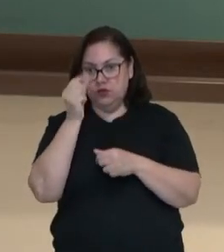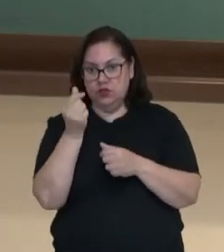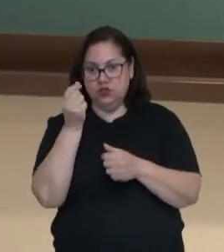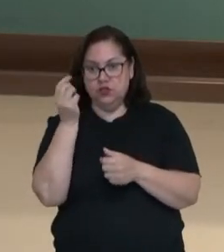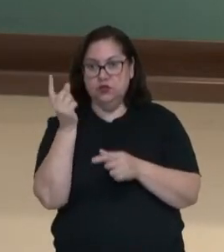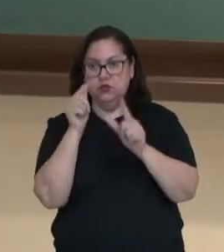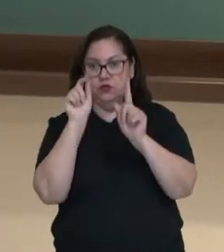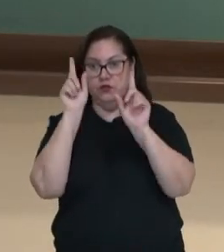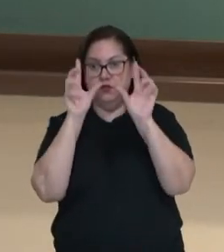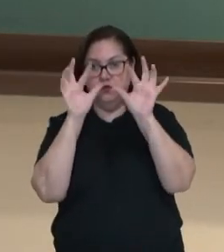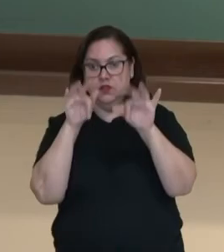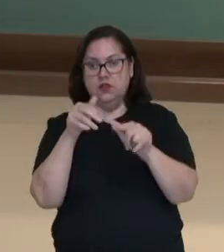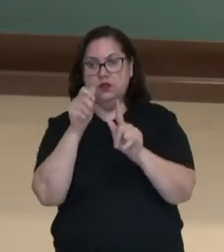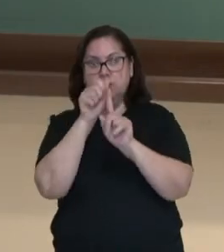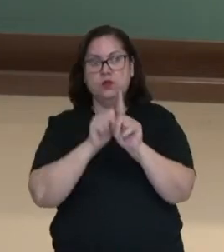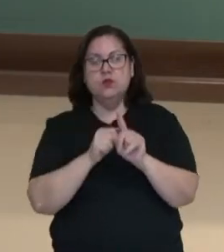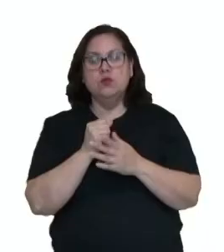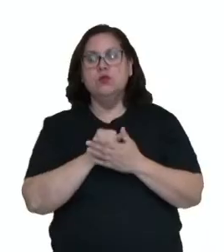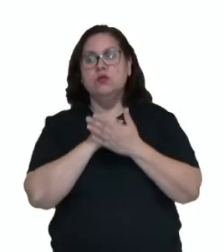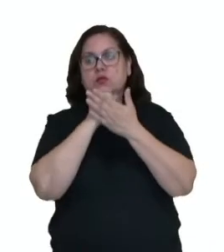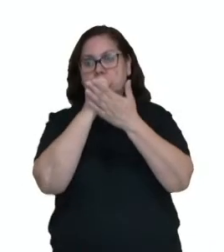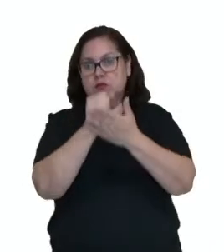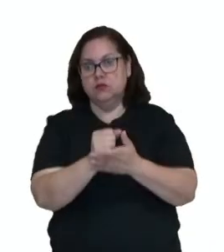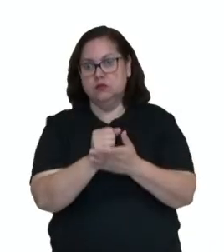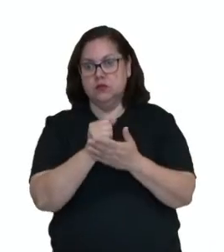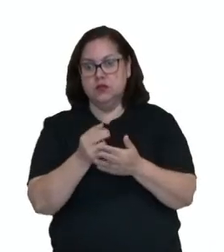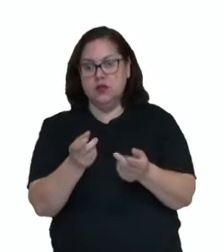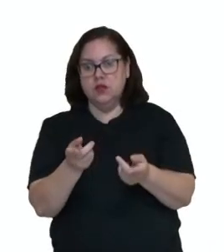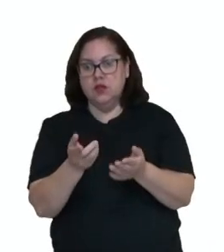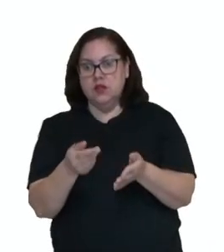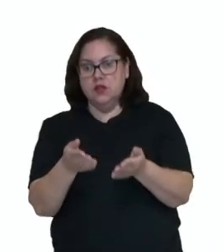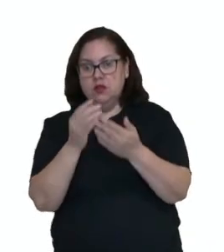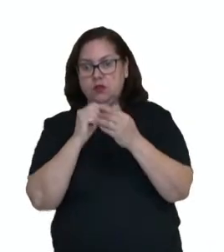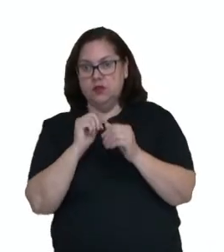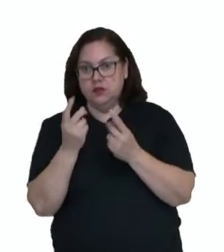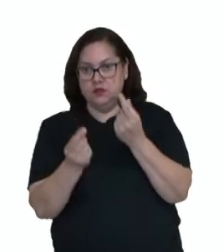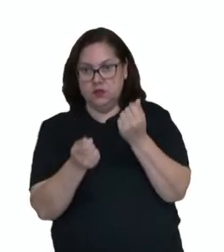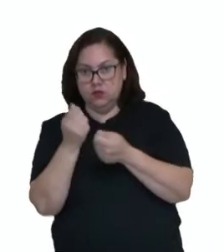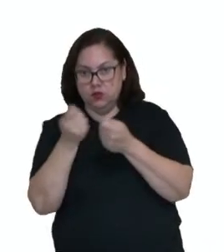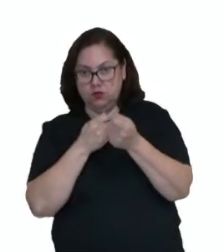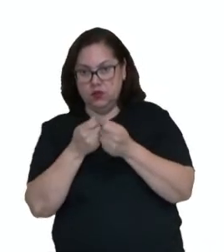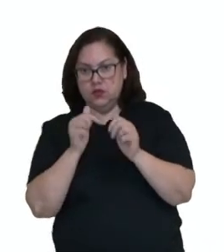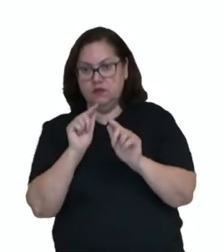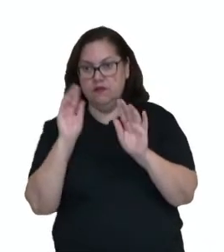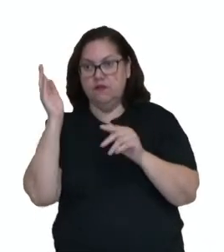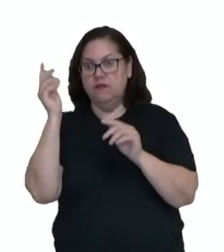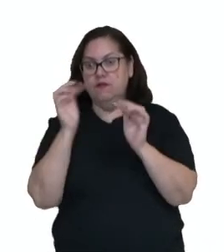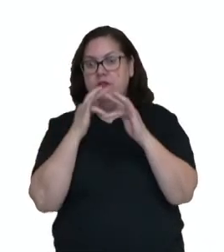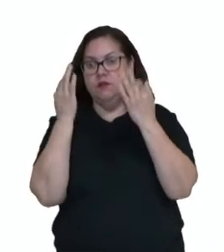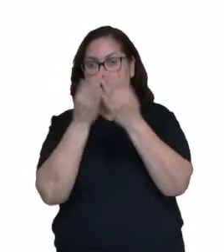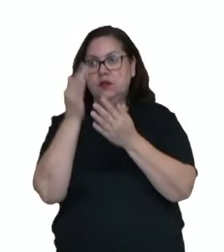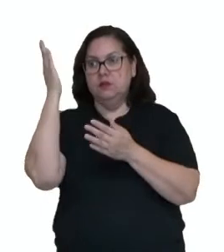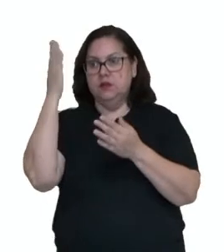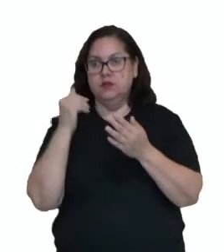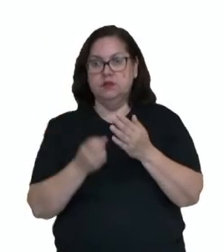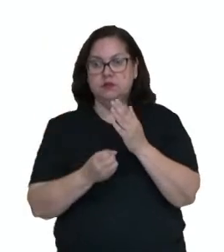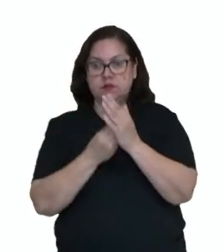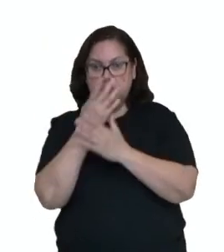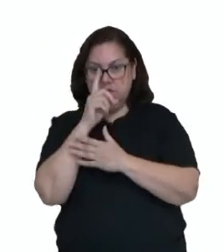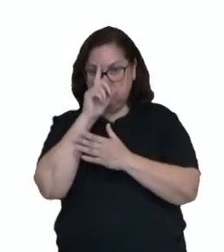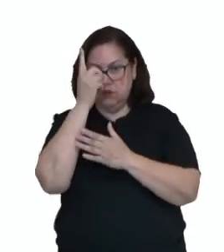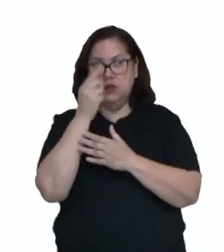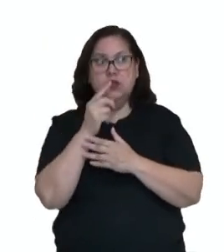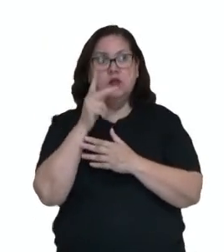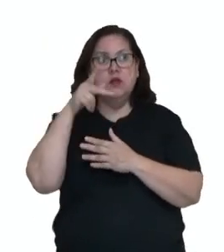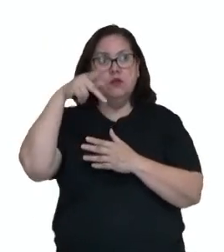mês. Com o intuito de auxiliar na recuperação econômica das famílias brasileiras, foi criado um programa, o Programa das